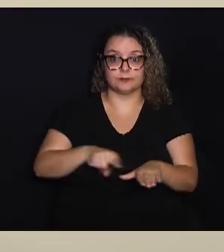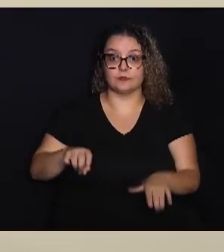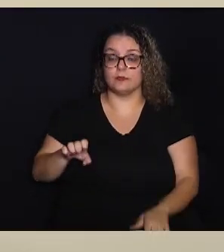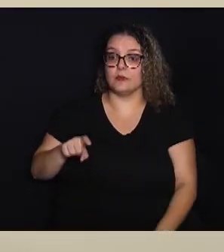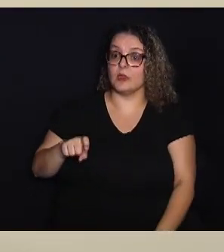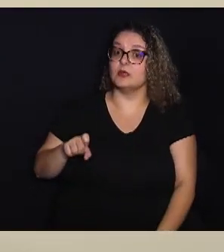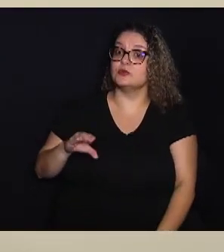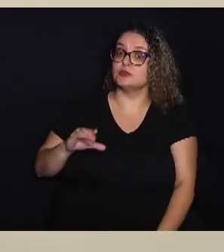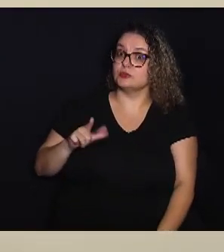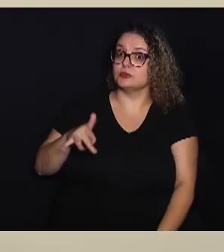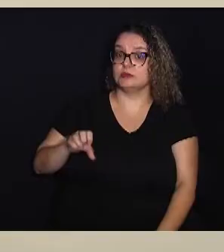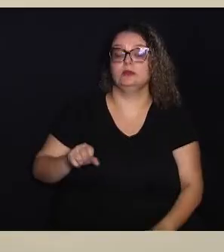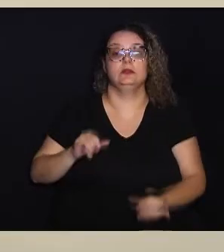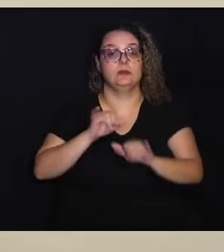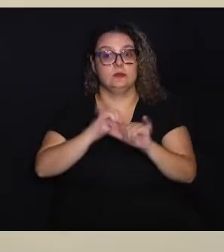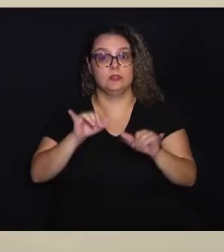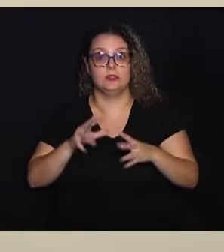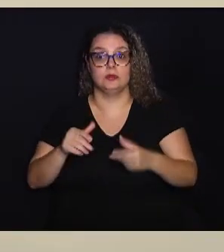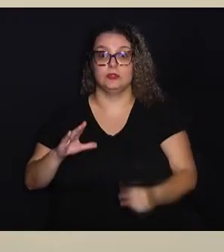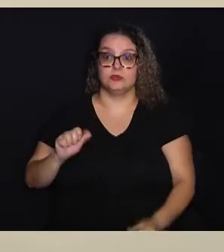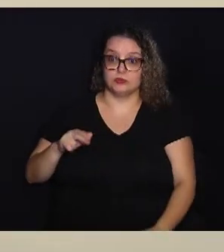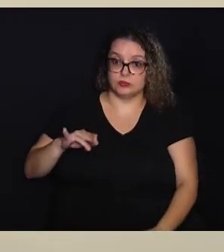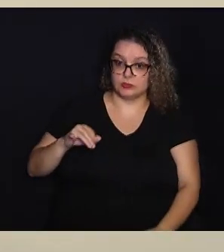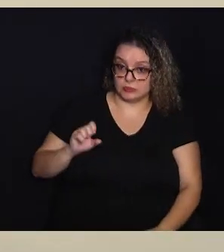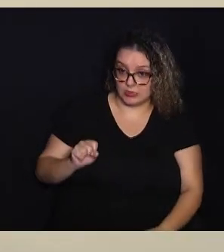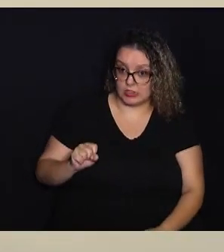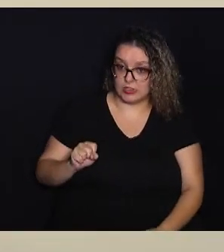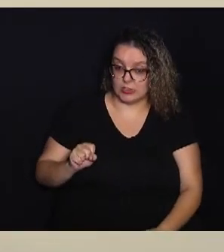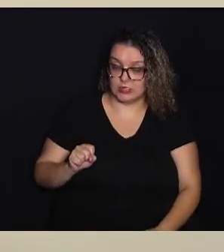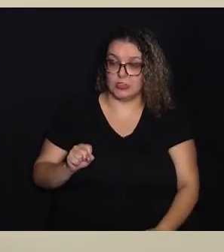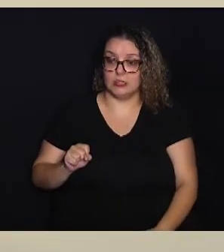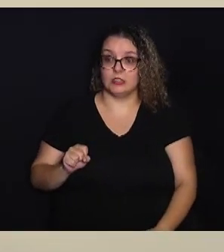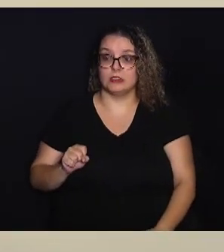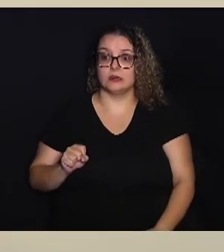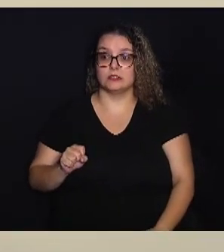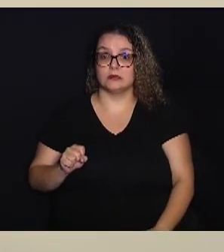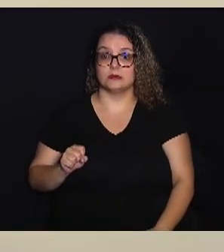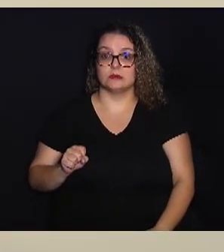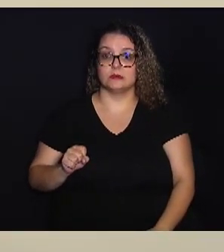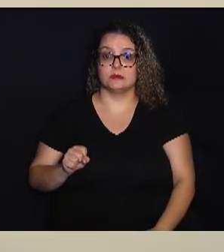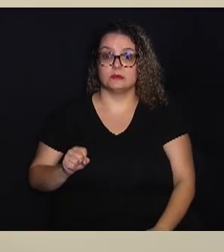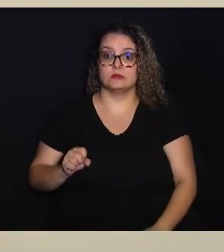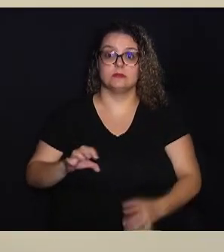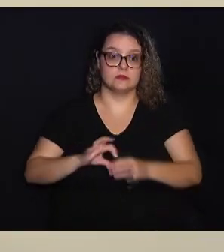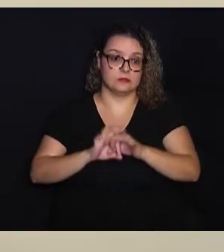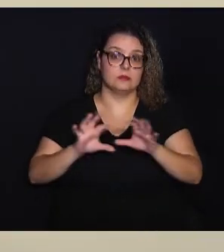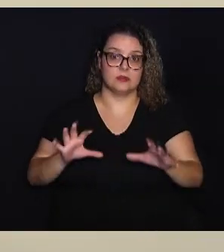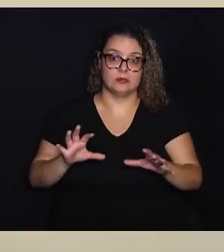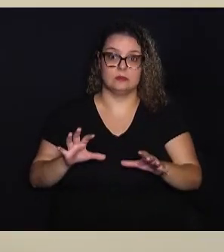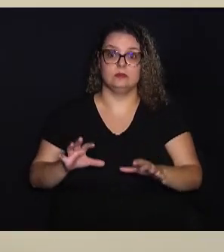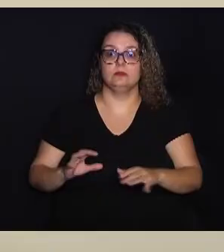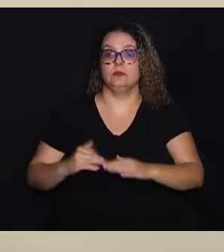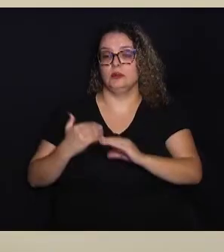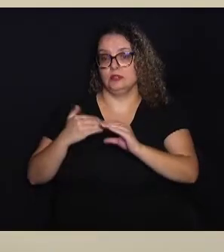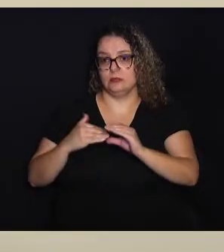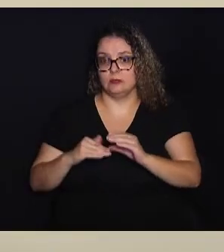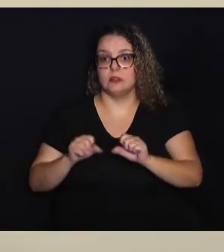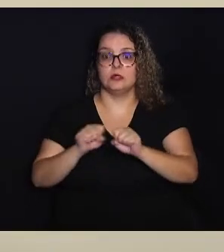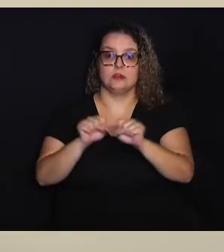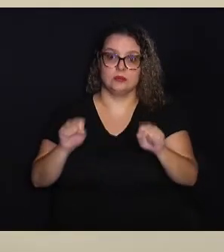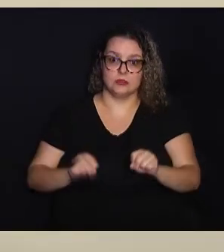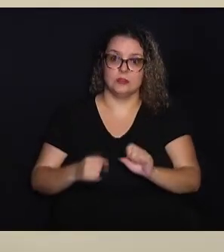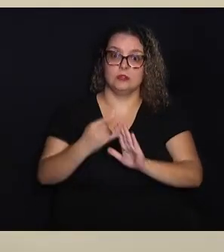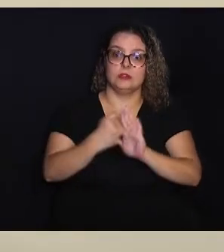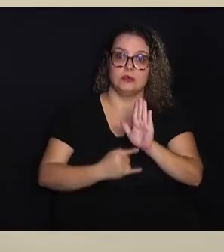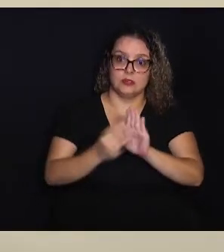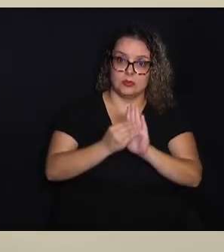a exclusão Então a gente está divulgando em todos os canais disponíveis Por e-mail,